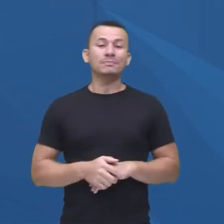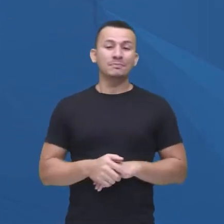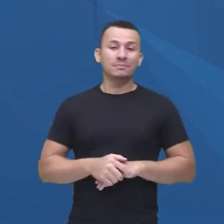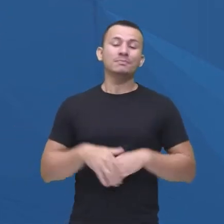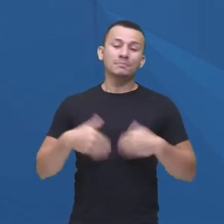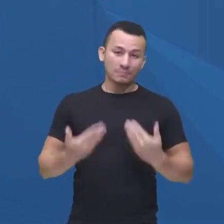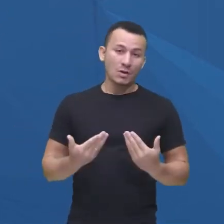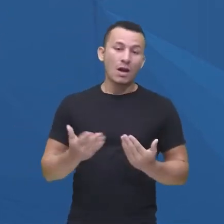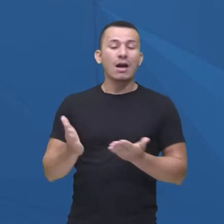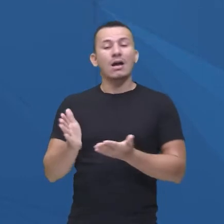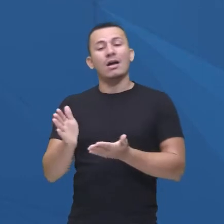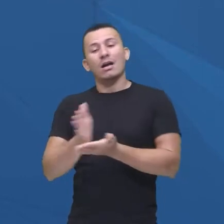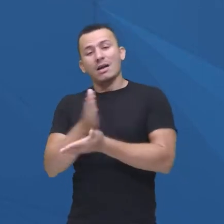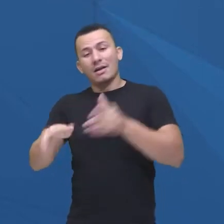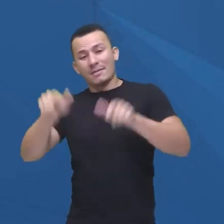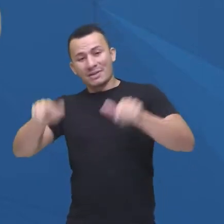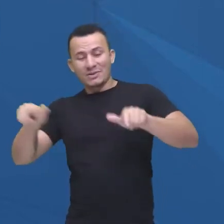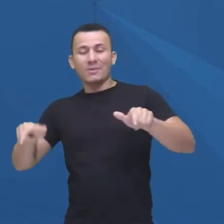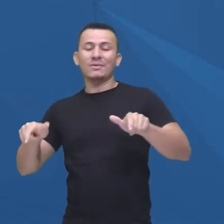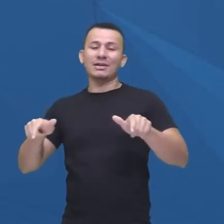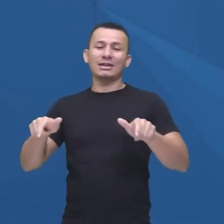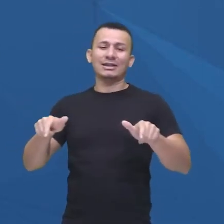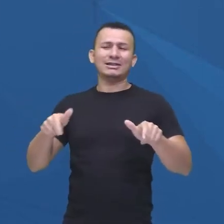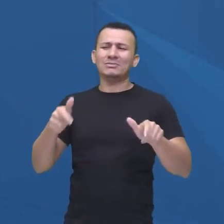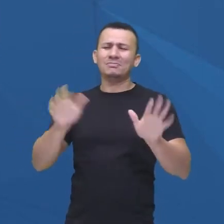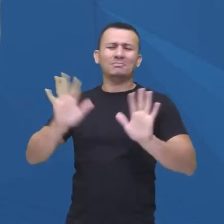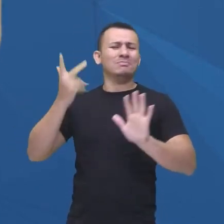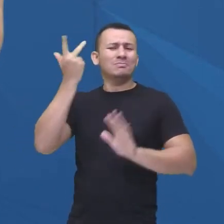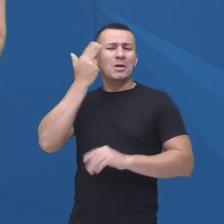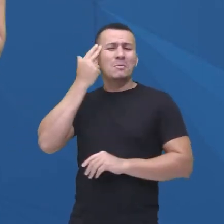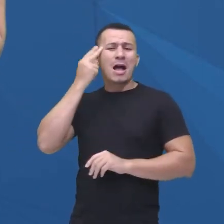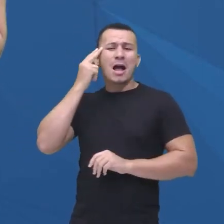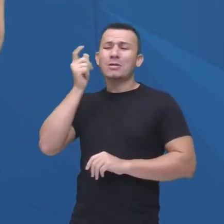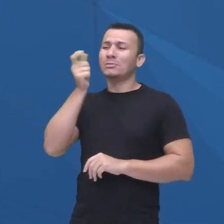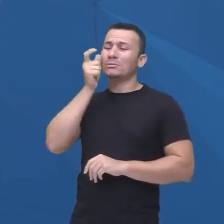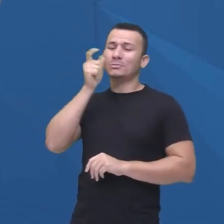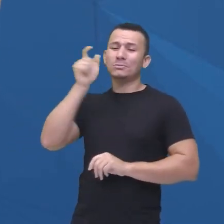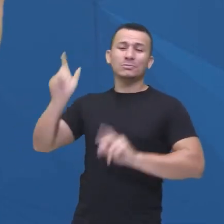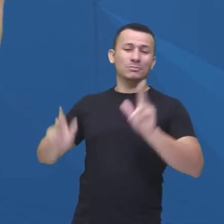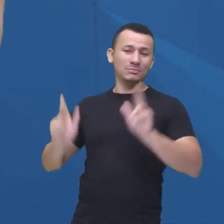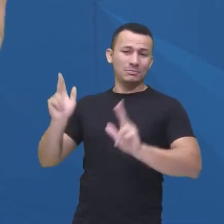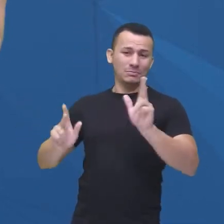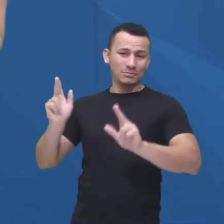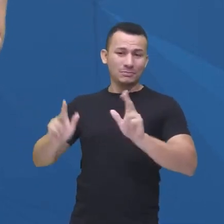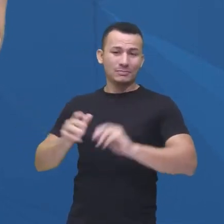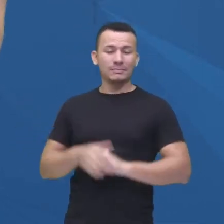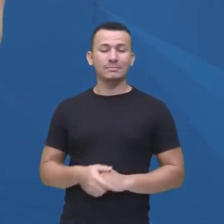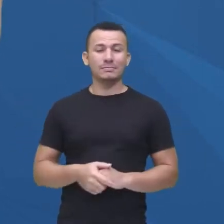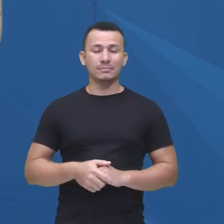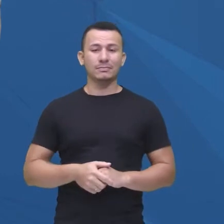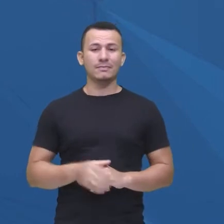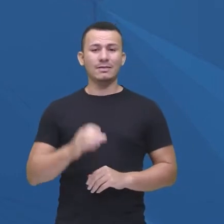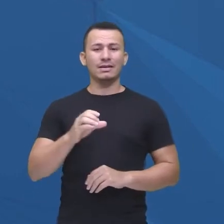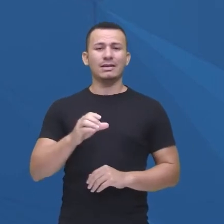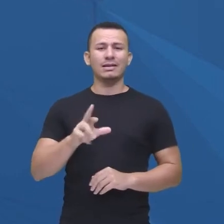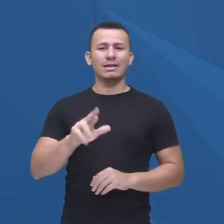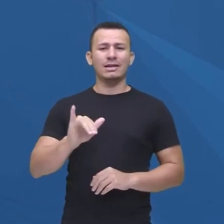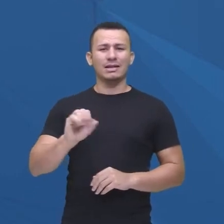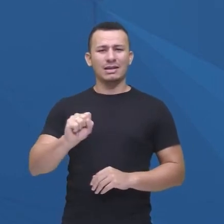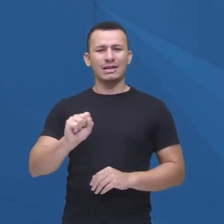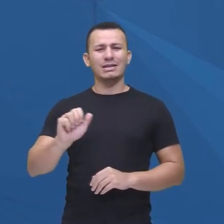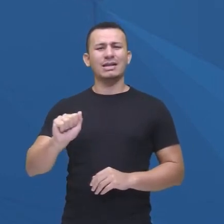Então tem gente que não faz ideia e olha só o quanto é engraçado. É engraçado, olha, tem gente que não gosta de coisa lá, Tomi, que legal!